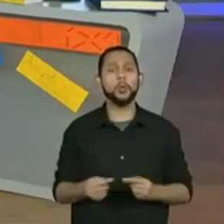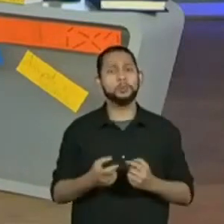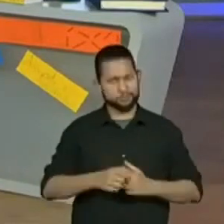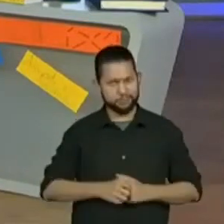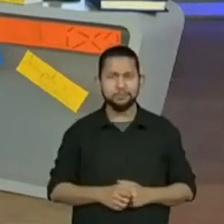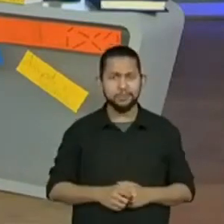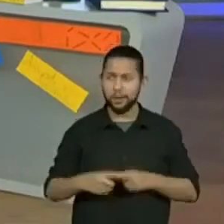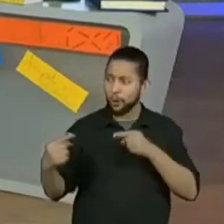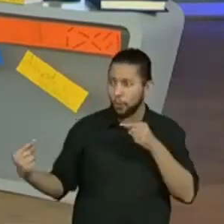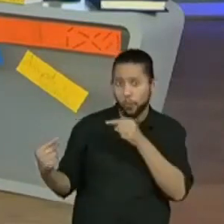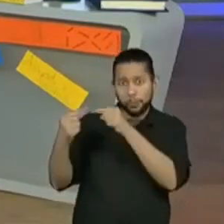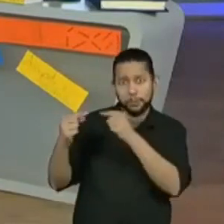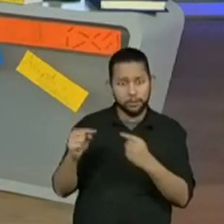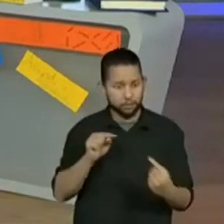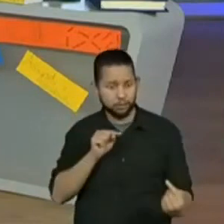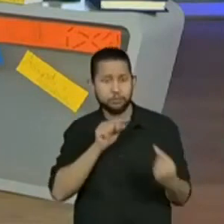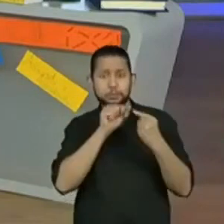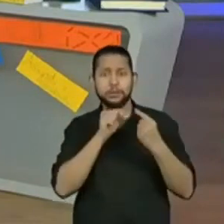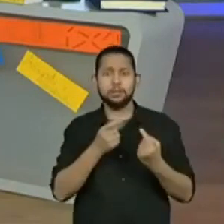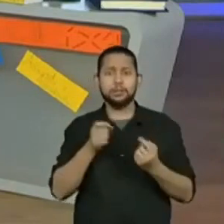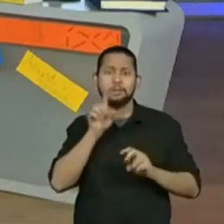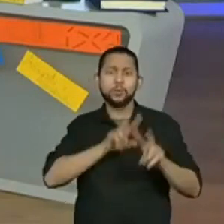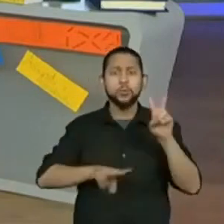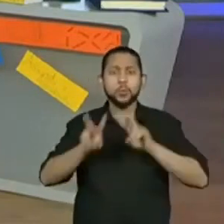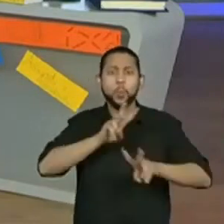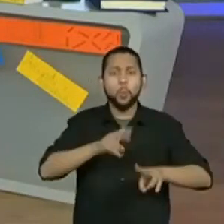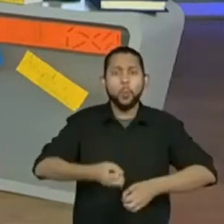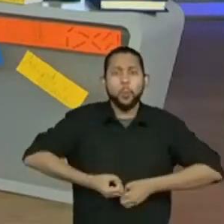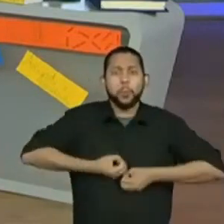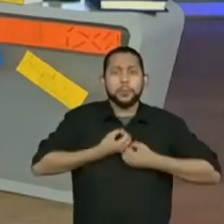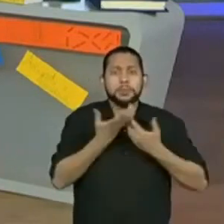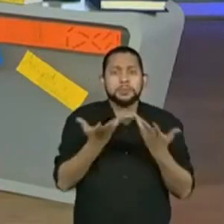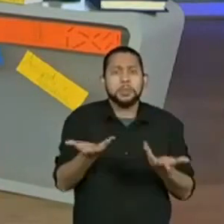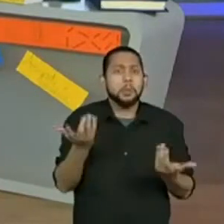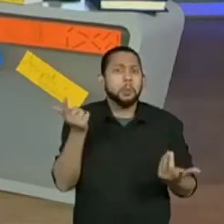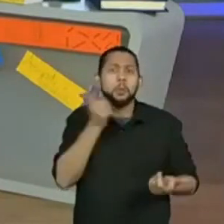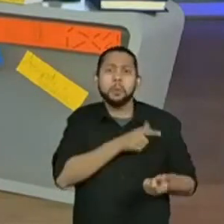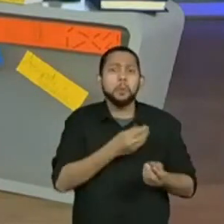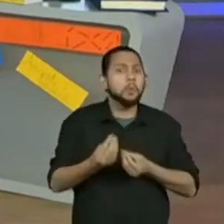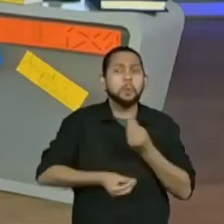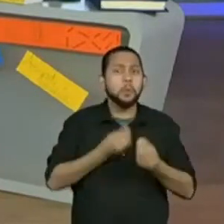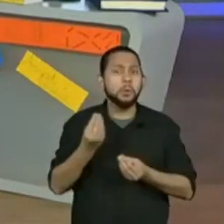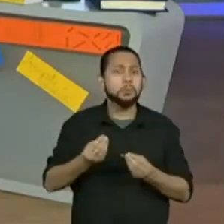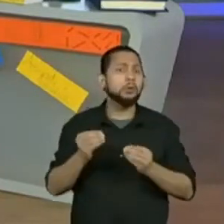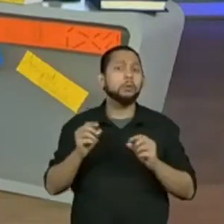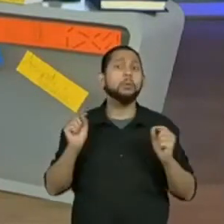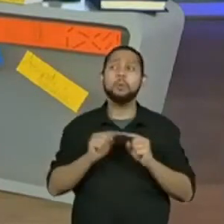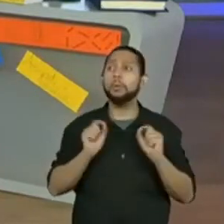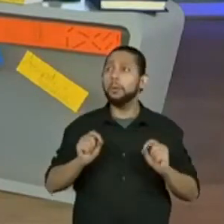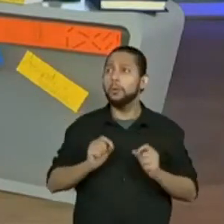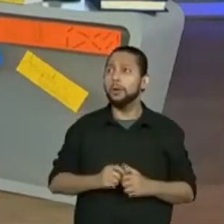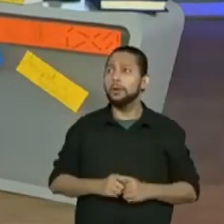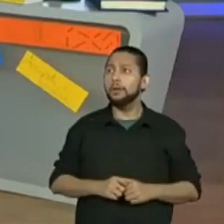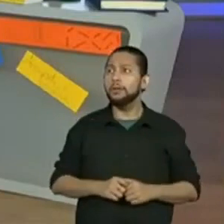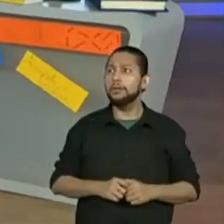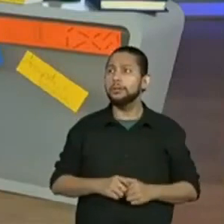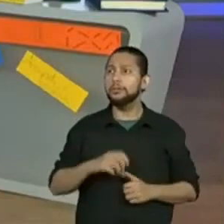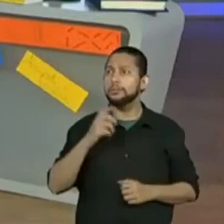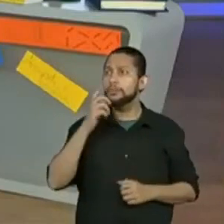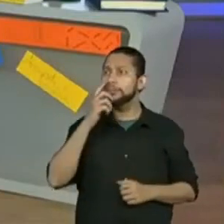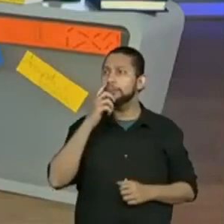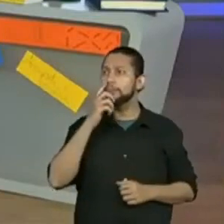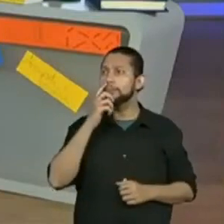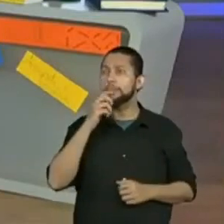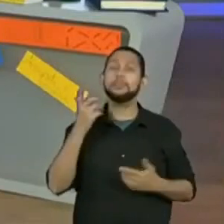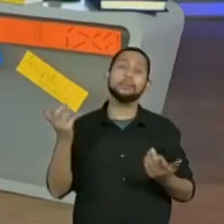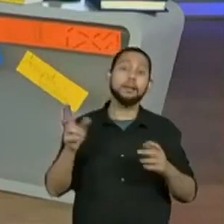poema, essa poesia visual teria? Alguém tem alguma ideia? Ah, já tem gente aqui falando,